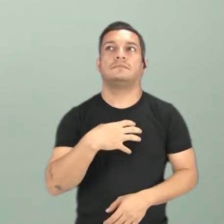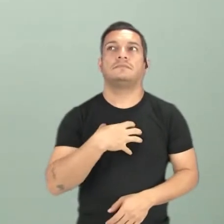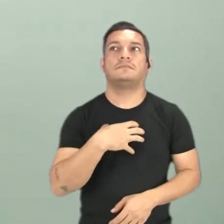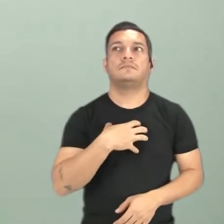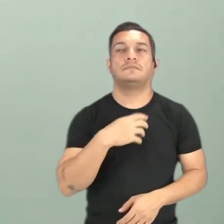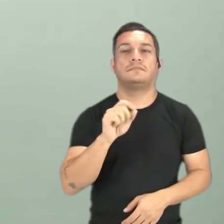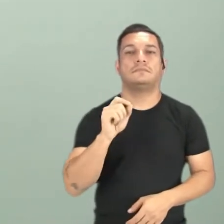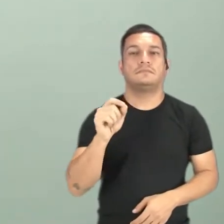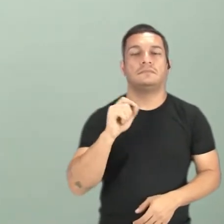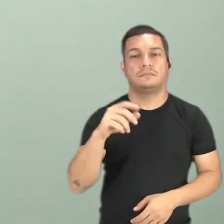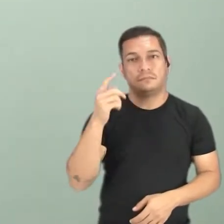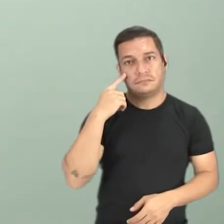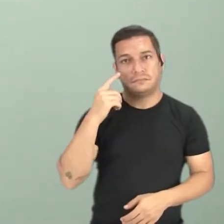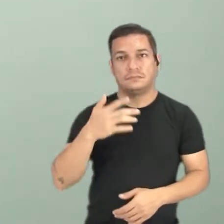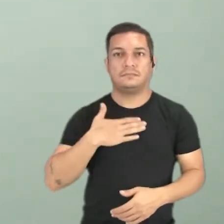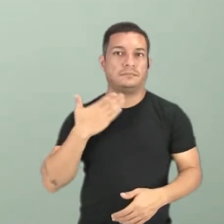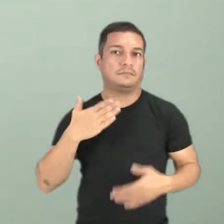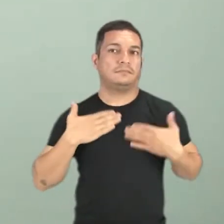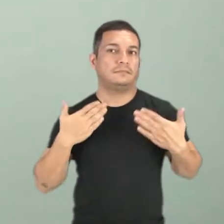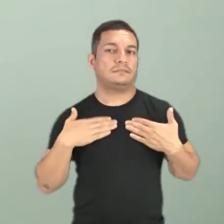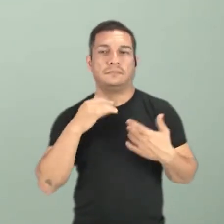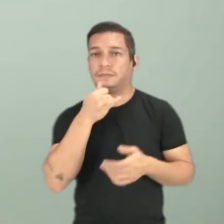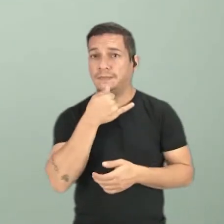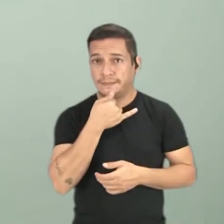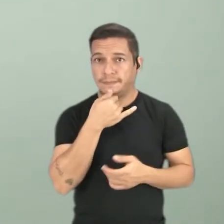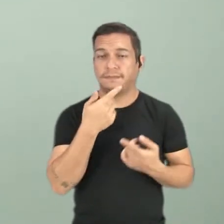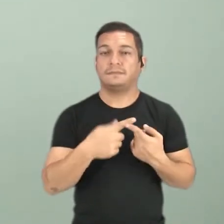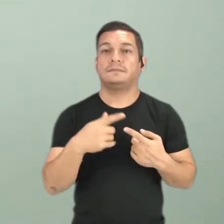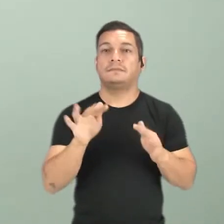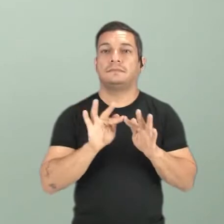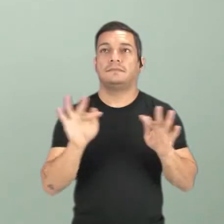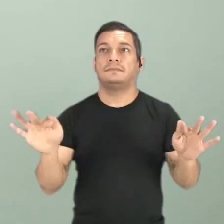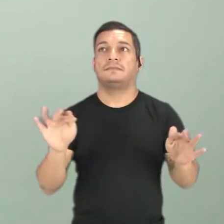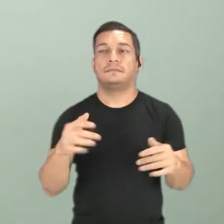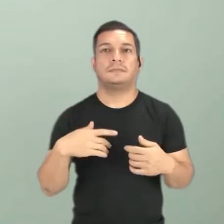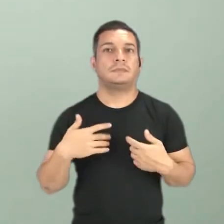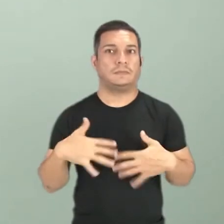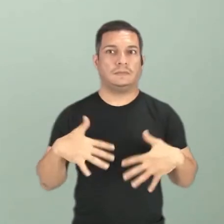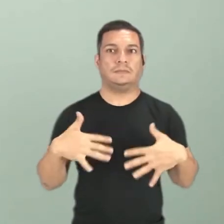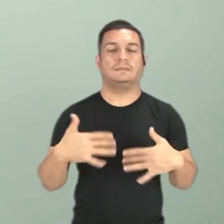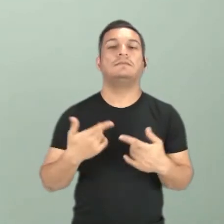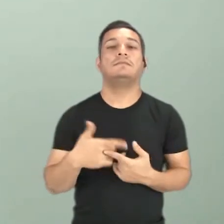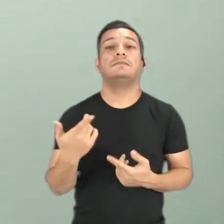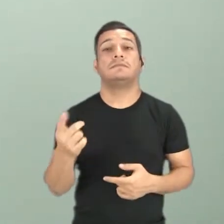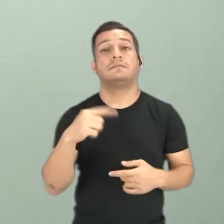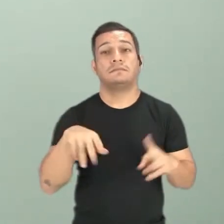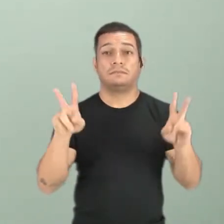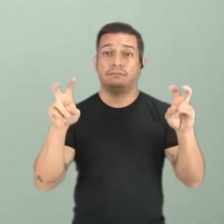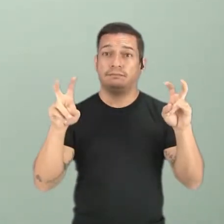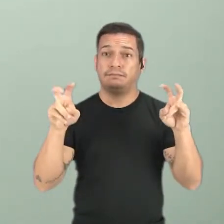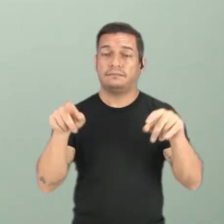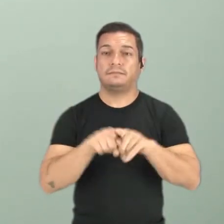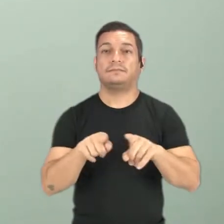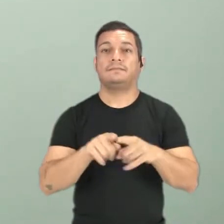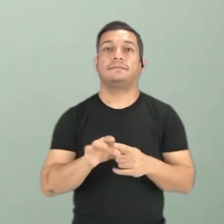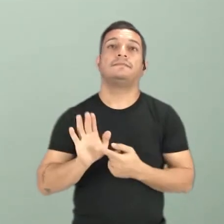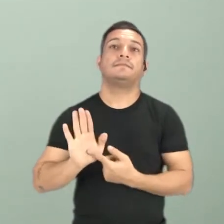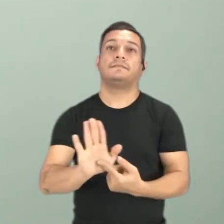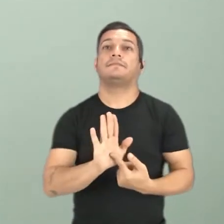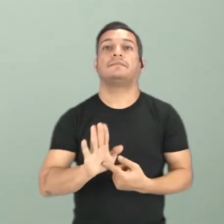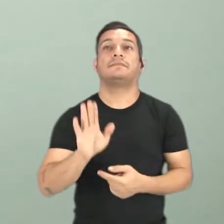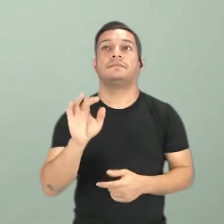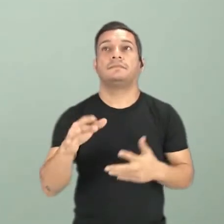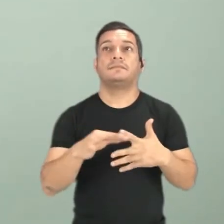leitor, seja de alegria, tristeza, é uma frase que impacta. Nesse caso, esse título trouxe a